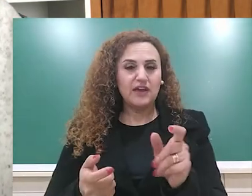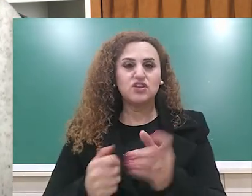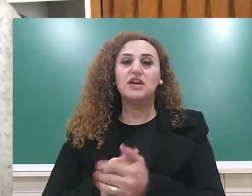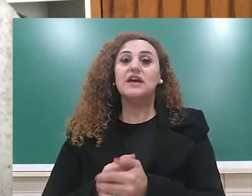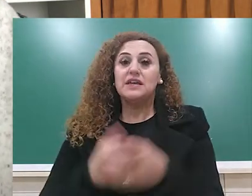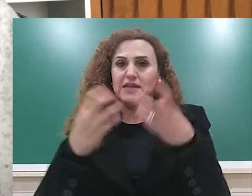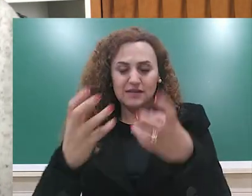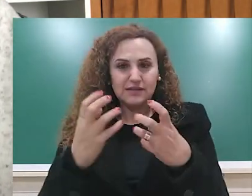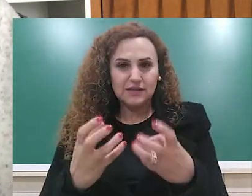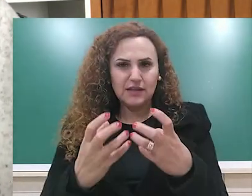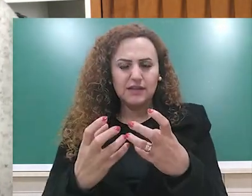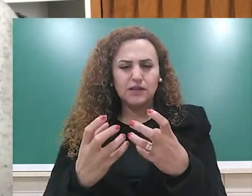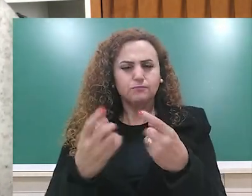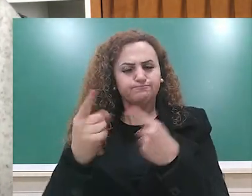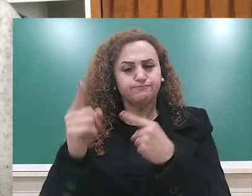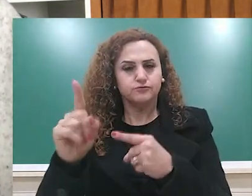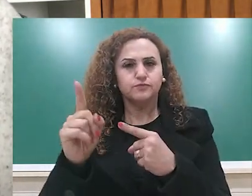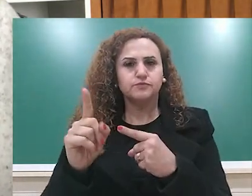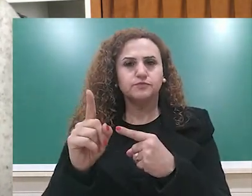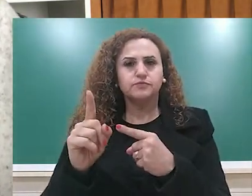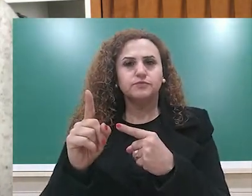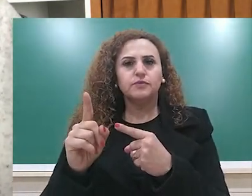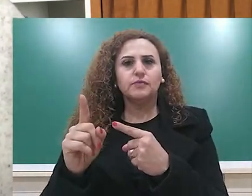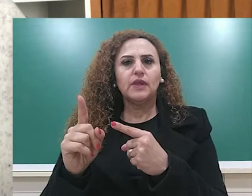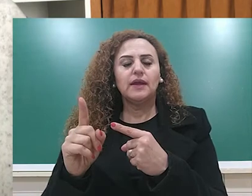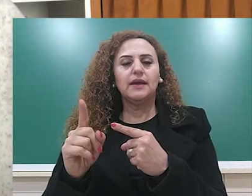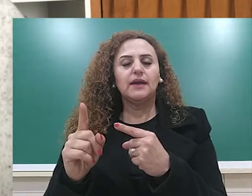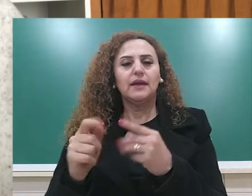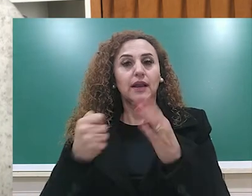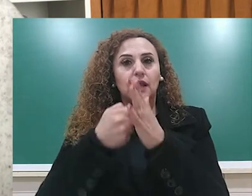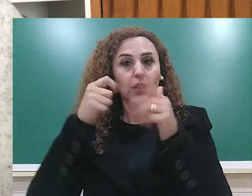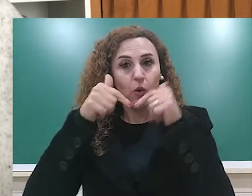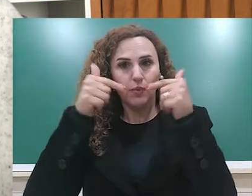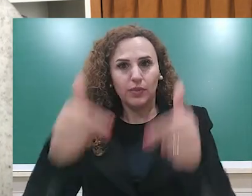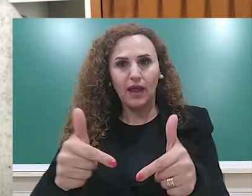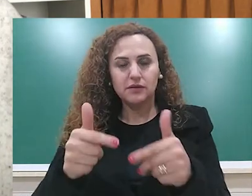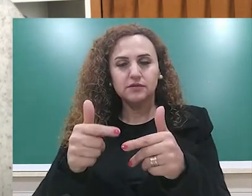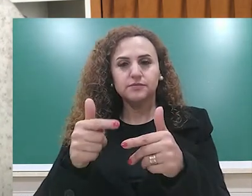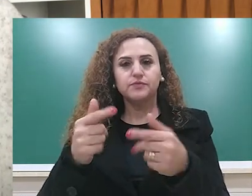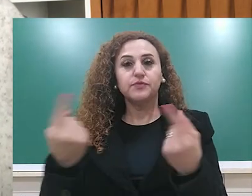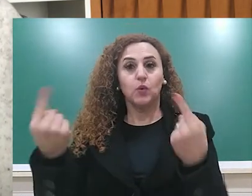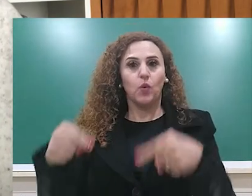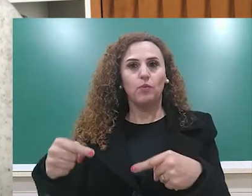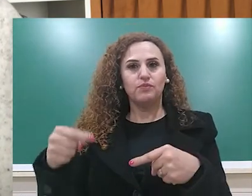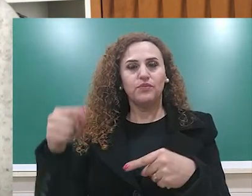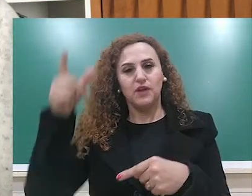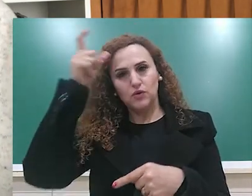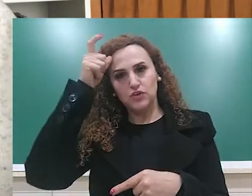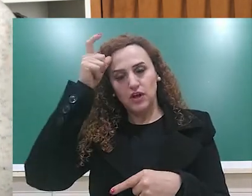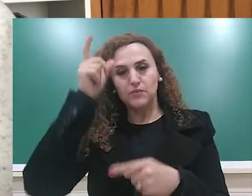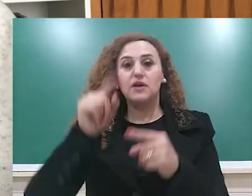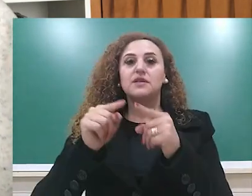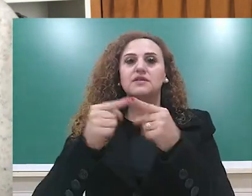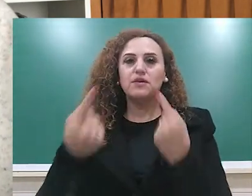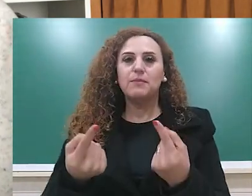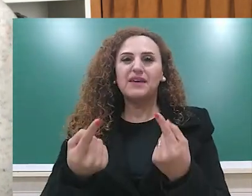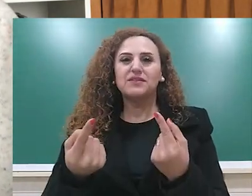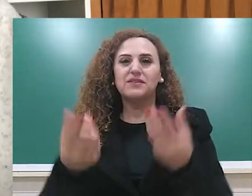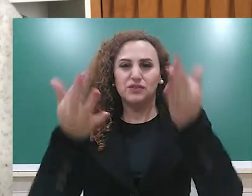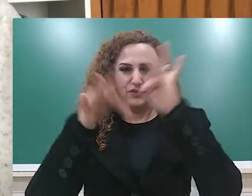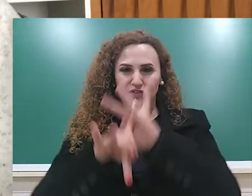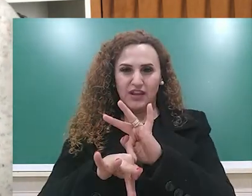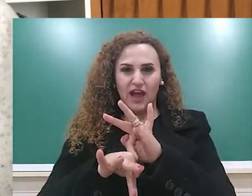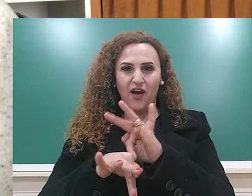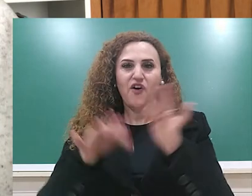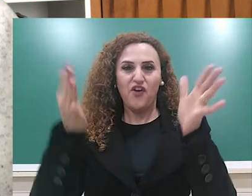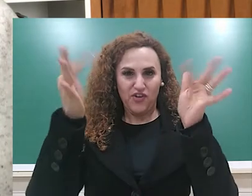no final do enredo da peça, o bem vence, os santos católicos vencem,